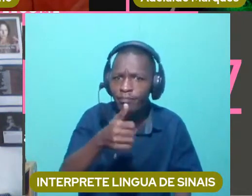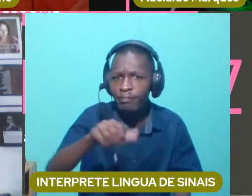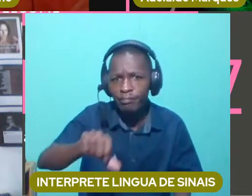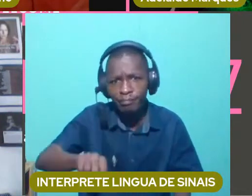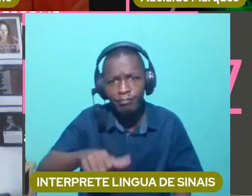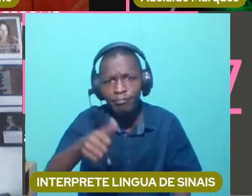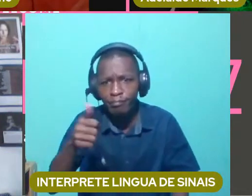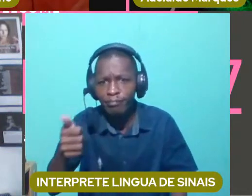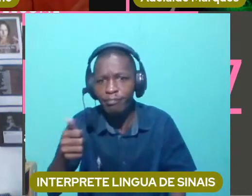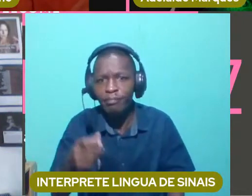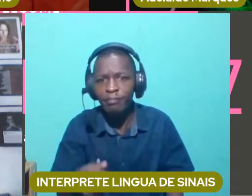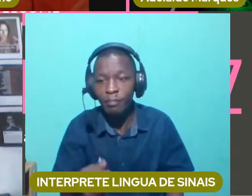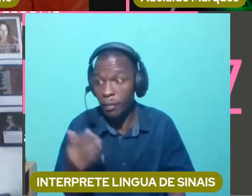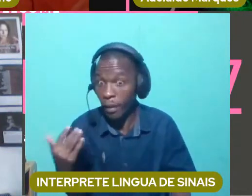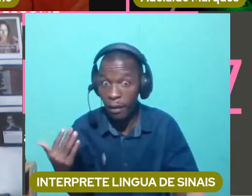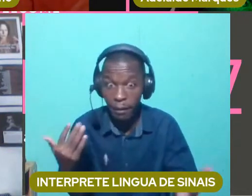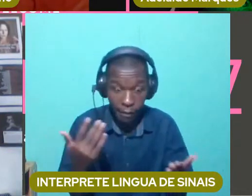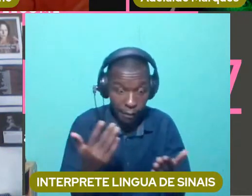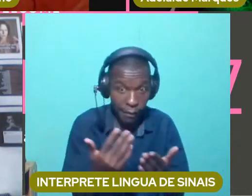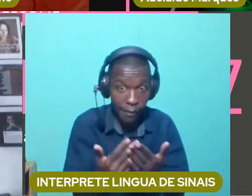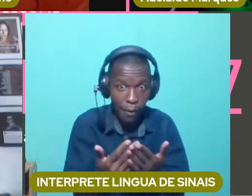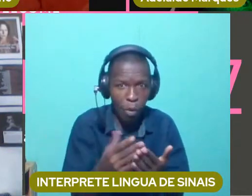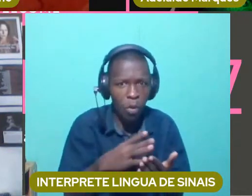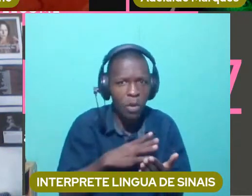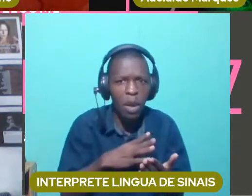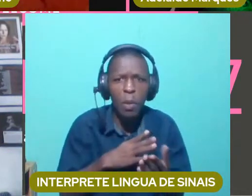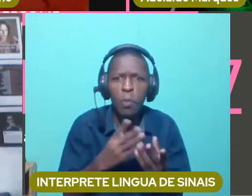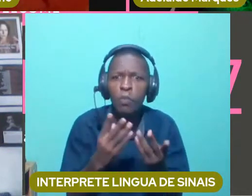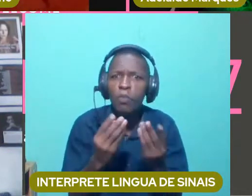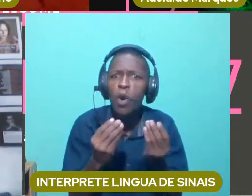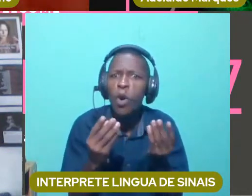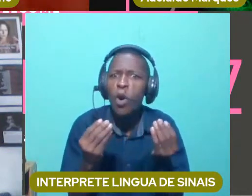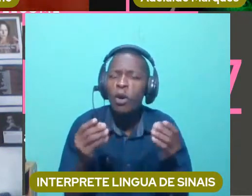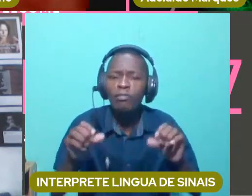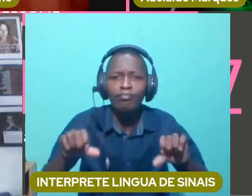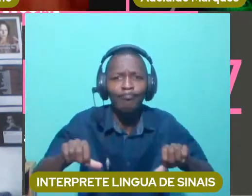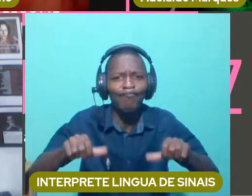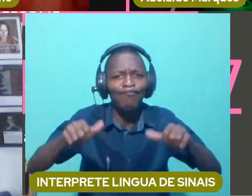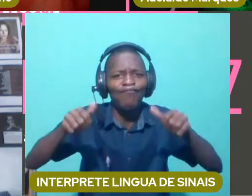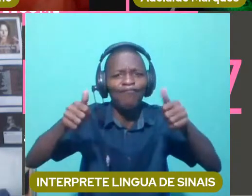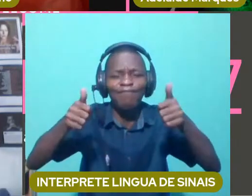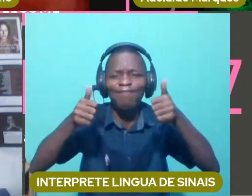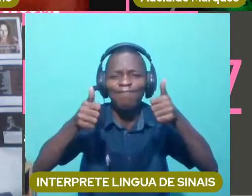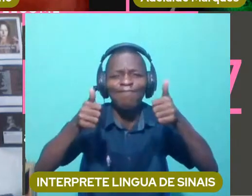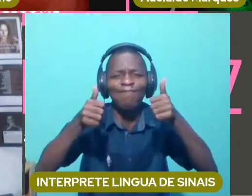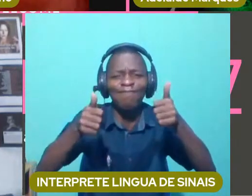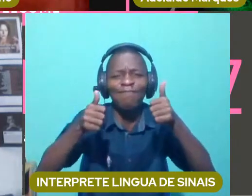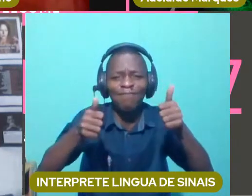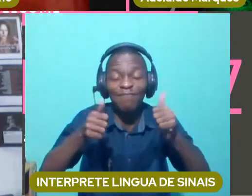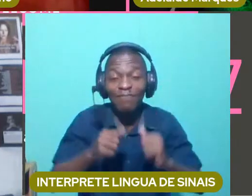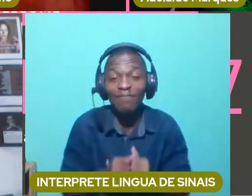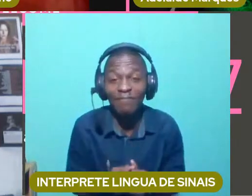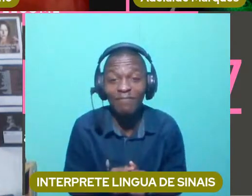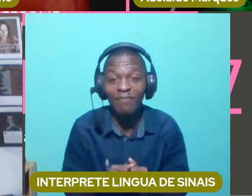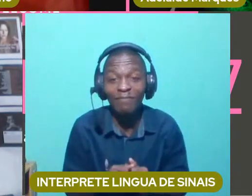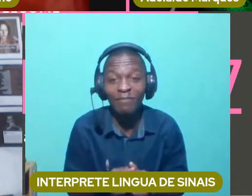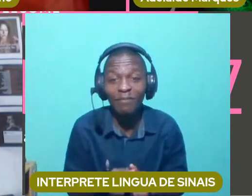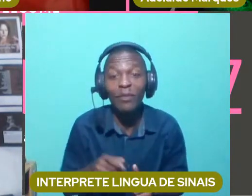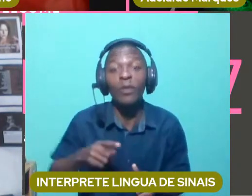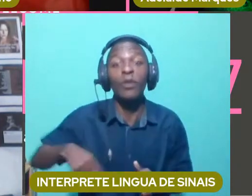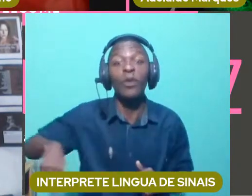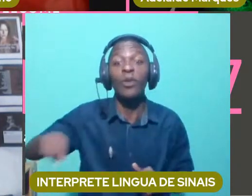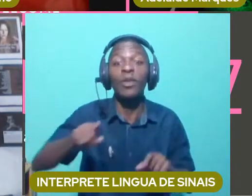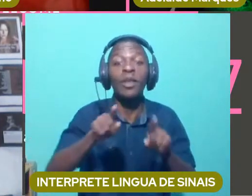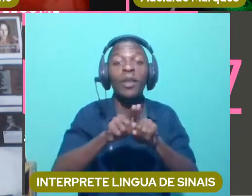houve um evento, porque já vimos muitas coisas. Falaram, somos exemplos daquilo que